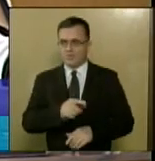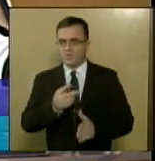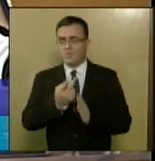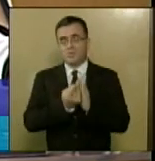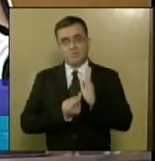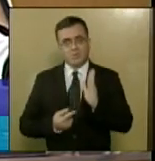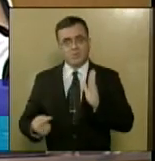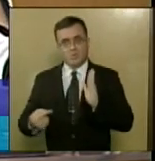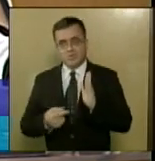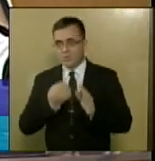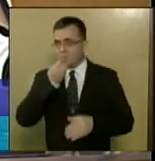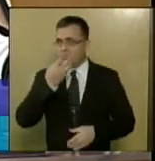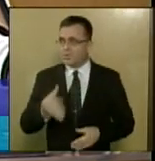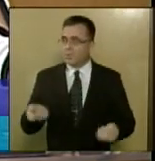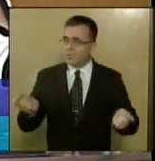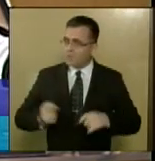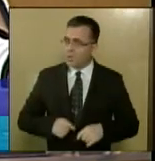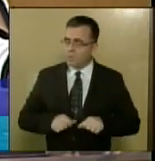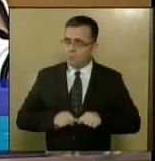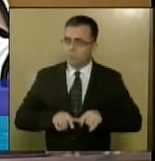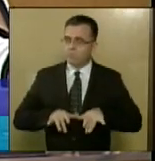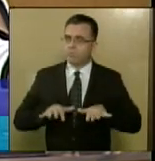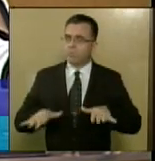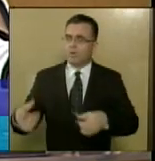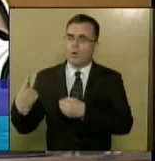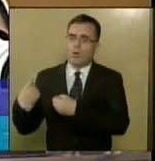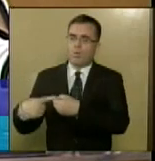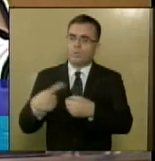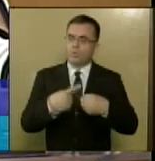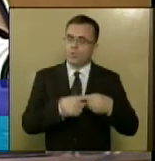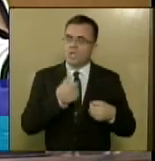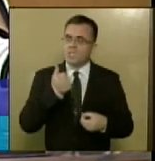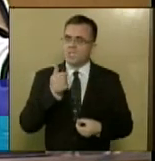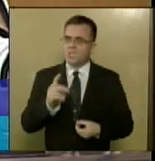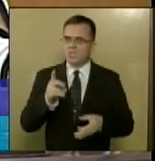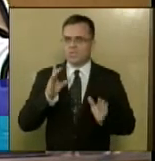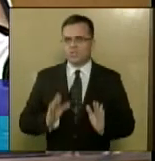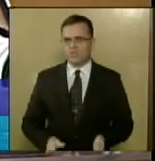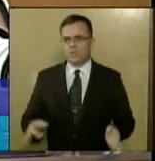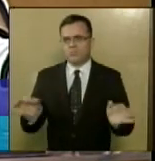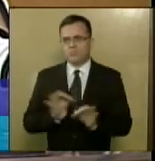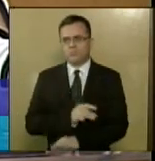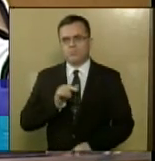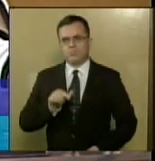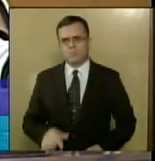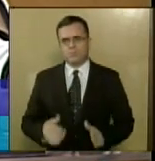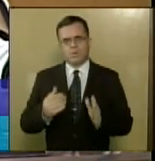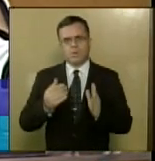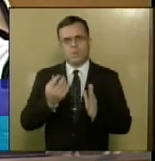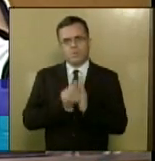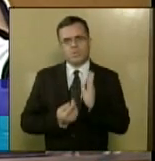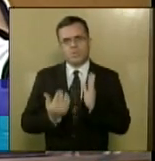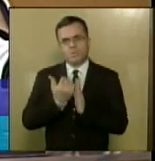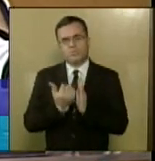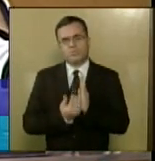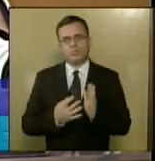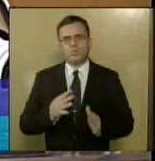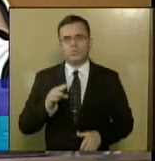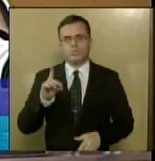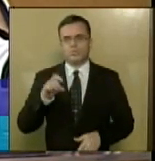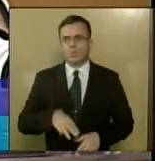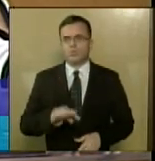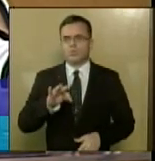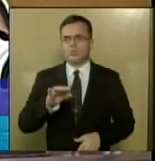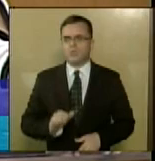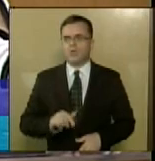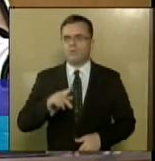e levar de imediato aos municípios que já foram, aos 15 municípios que já foram contemplados dentro do Estado com o projeto do Ontávora. Então, essa é uma iniciativa